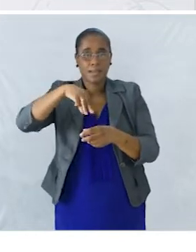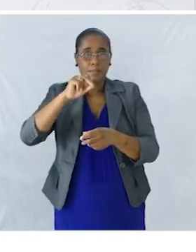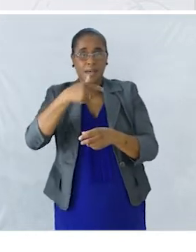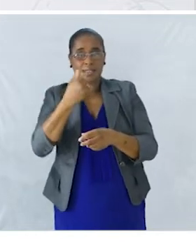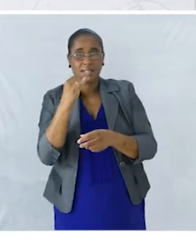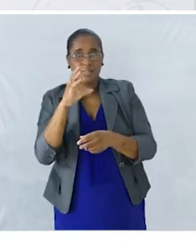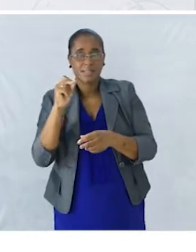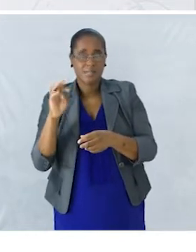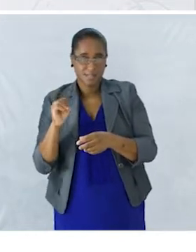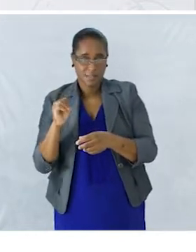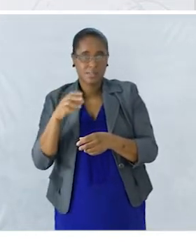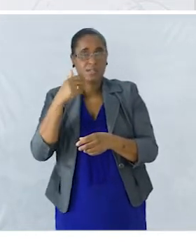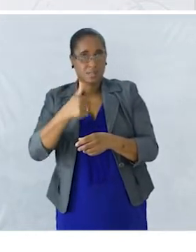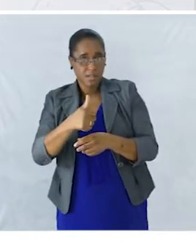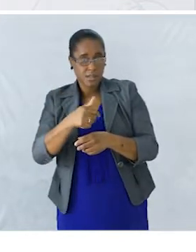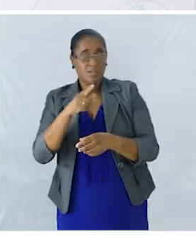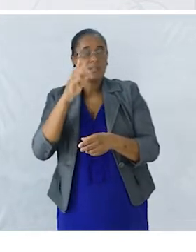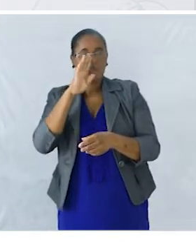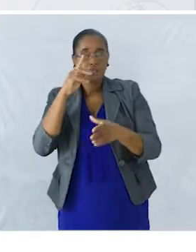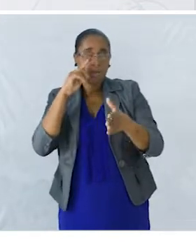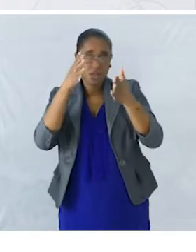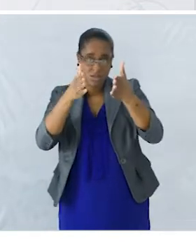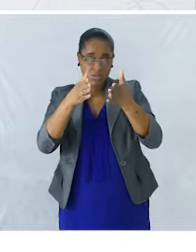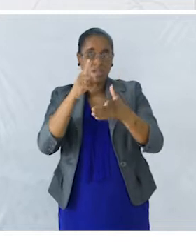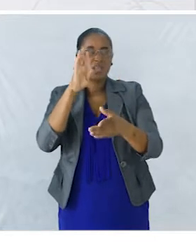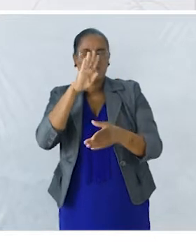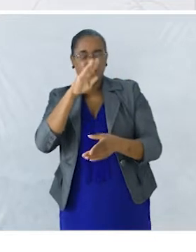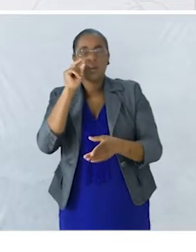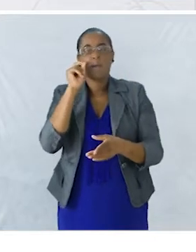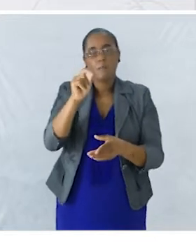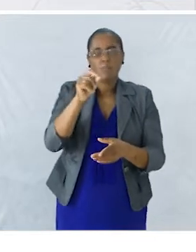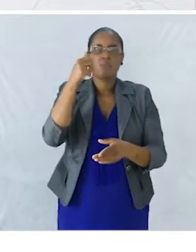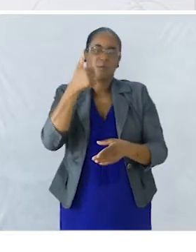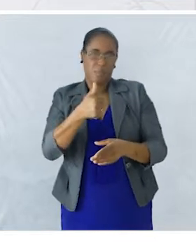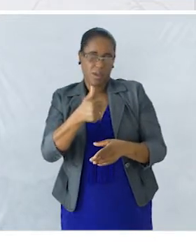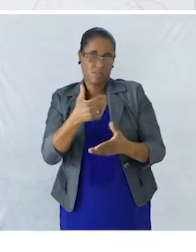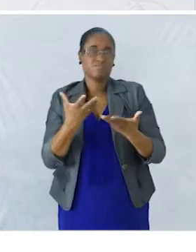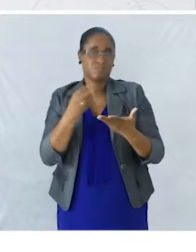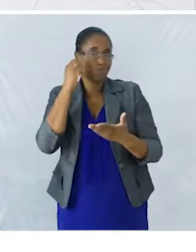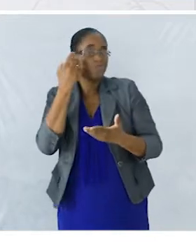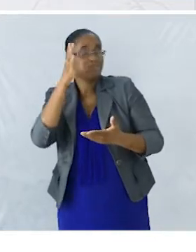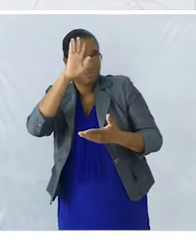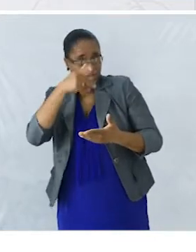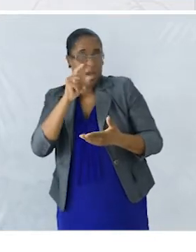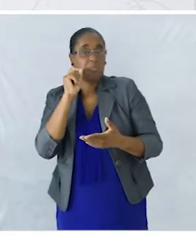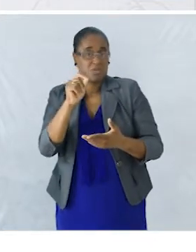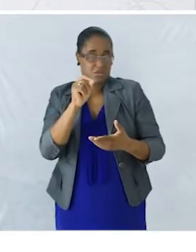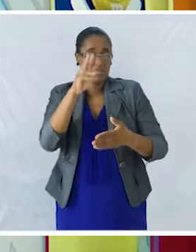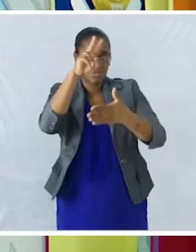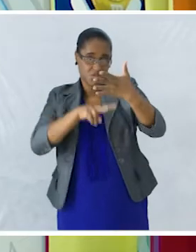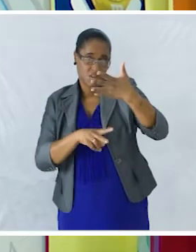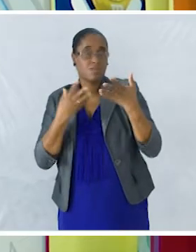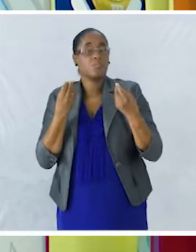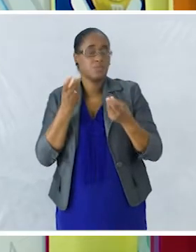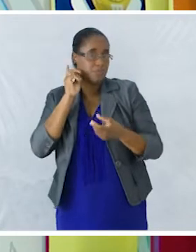Atenção Se a pontuação Foi bem conseguida Como sabem A pontuação Num texto É extremamente